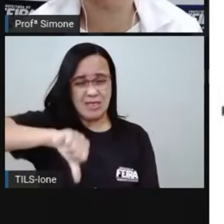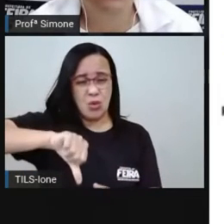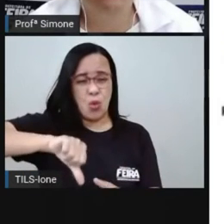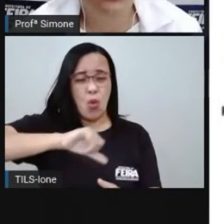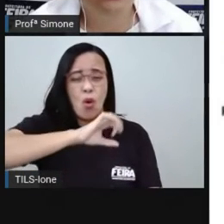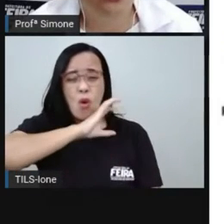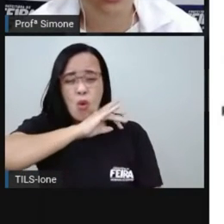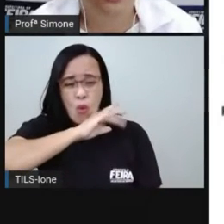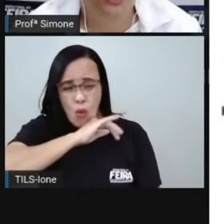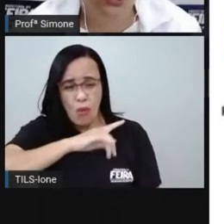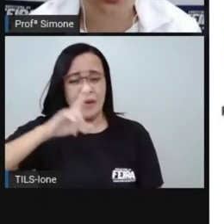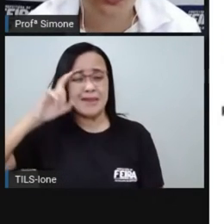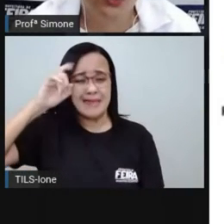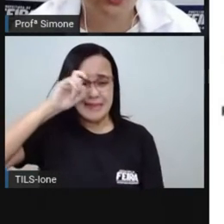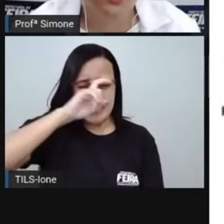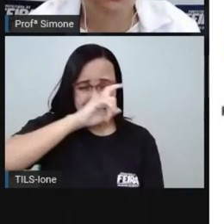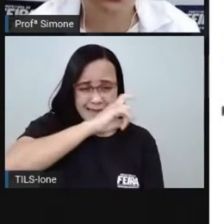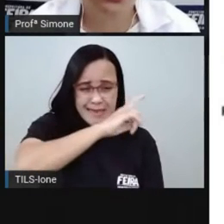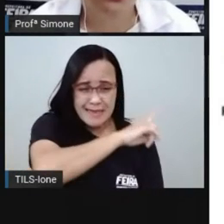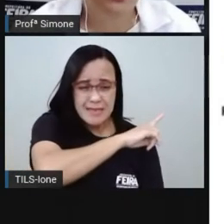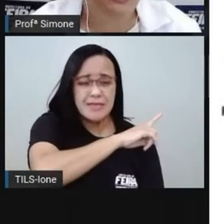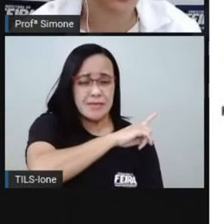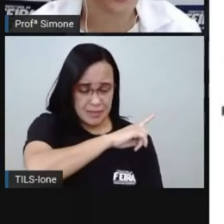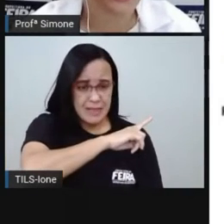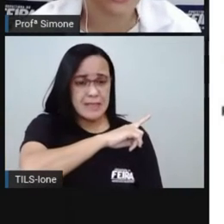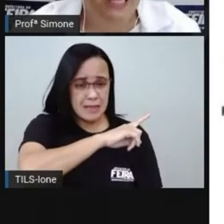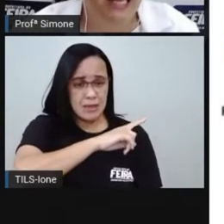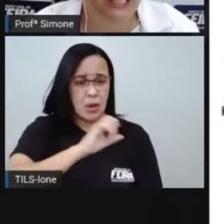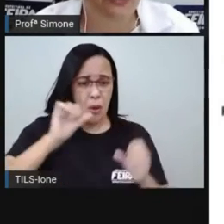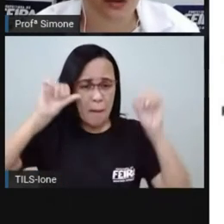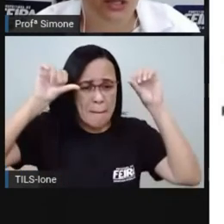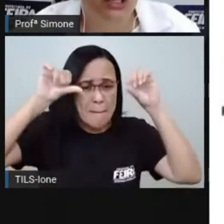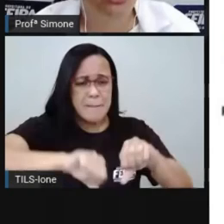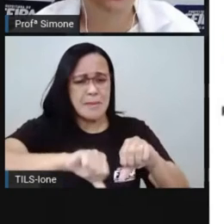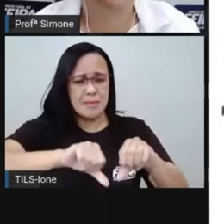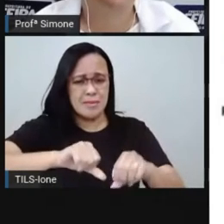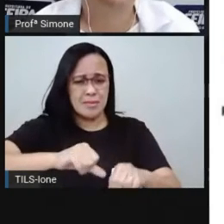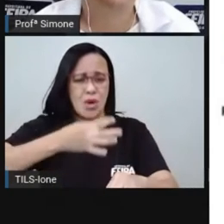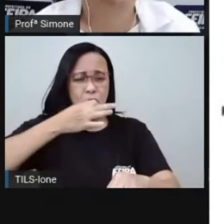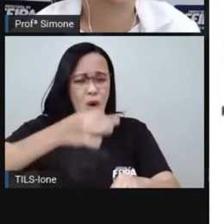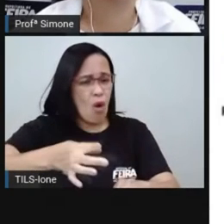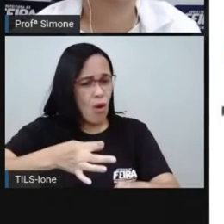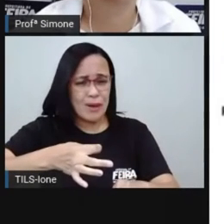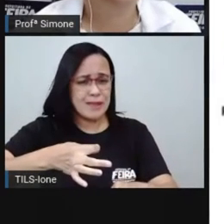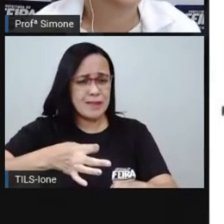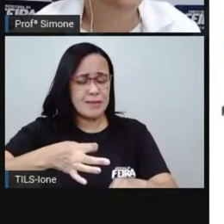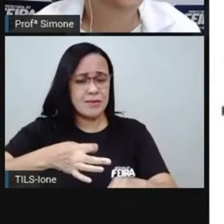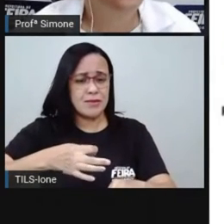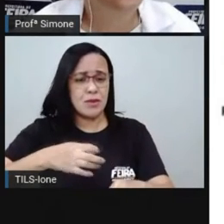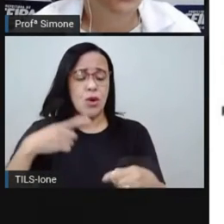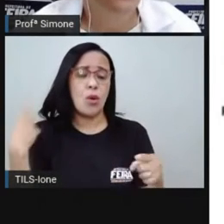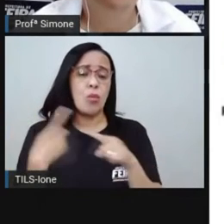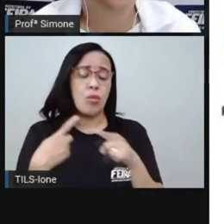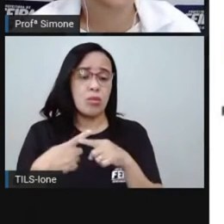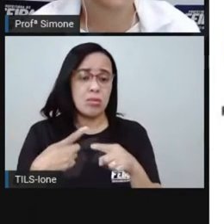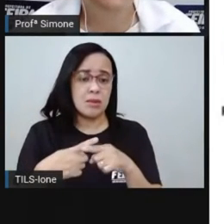O momento da história que eu, professora Simone, considero o mais terrível da história brasileira é o da escravidão. Foram 300